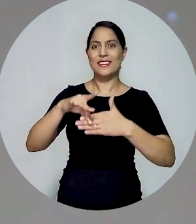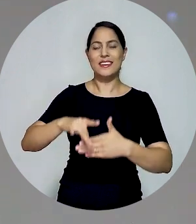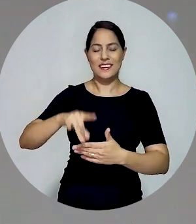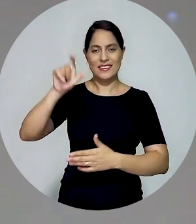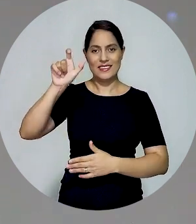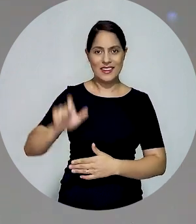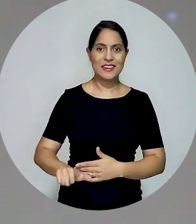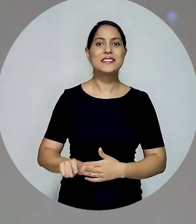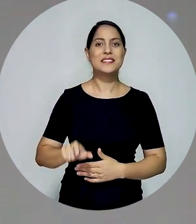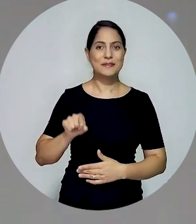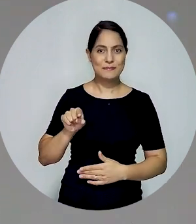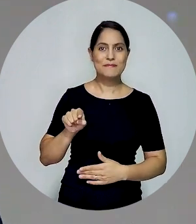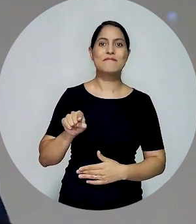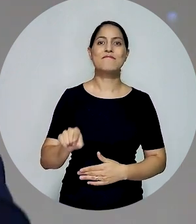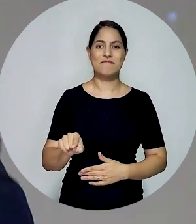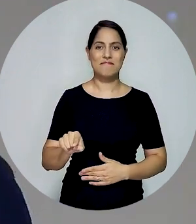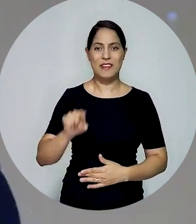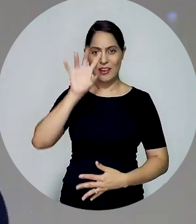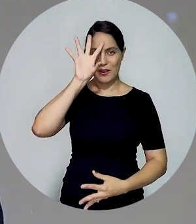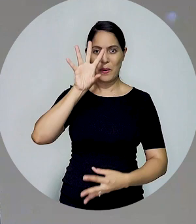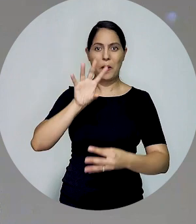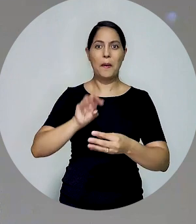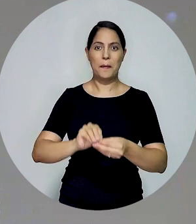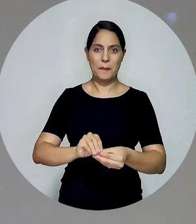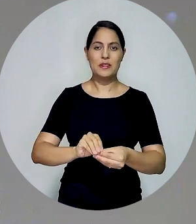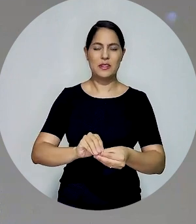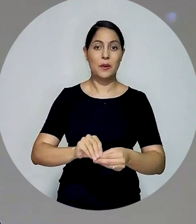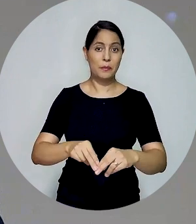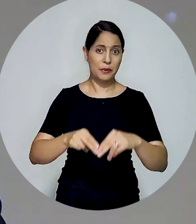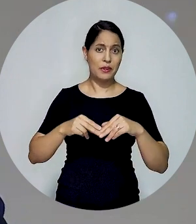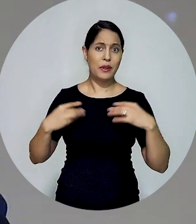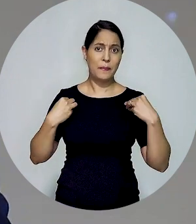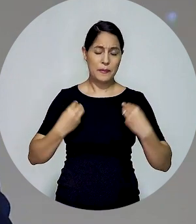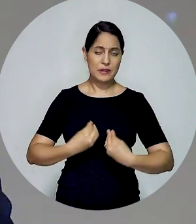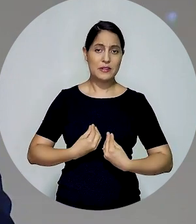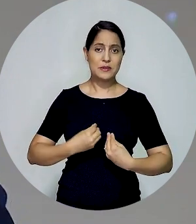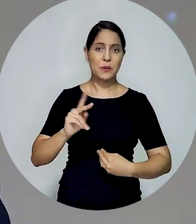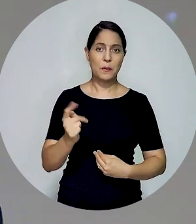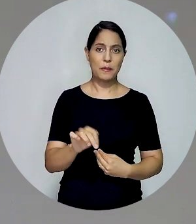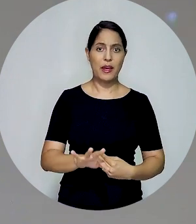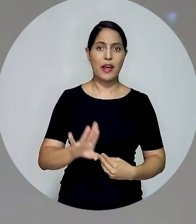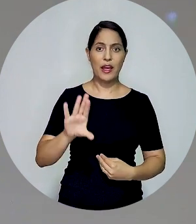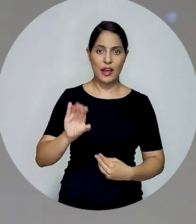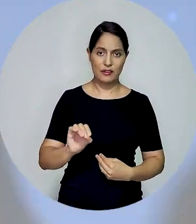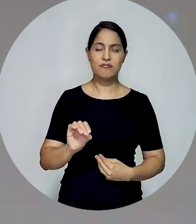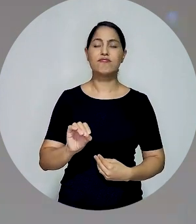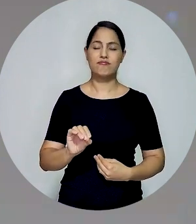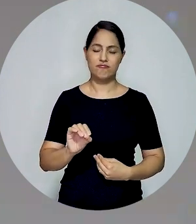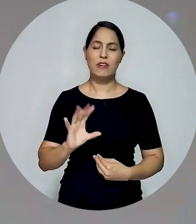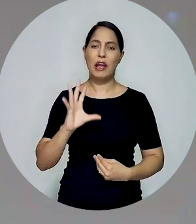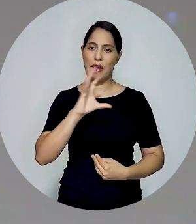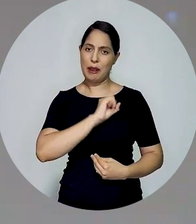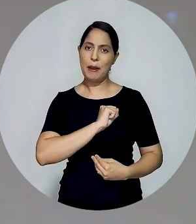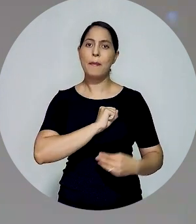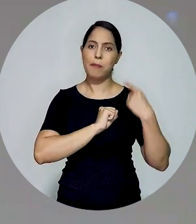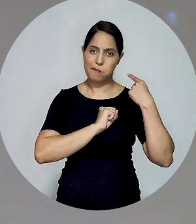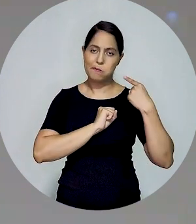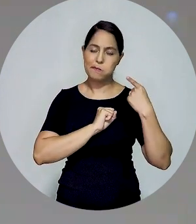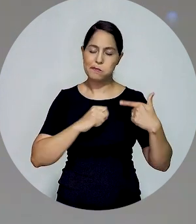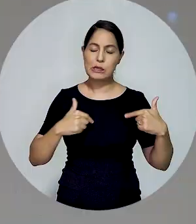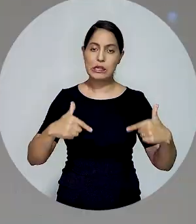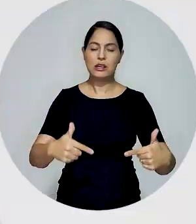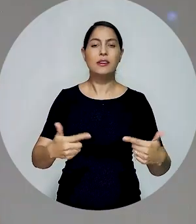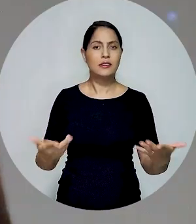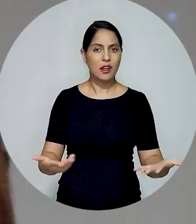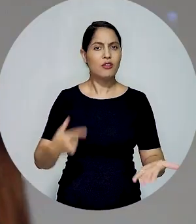conquista à grande liderança e à grande compreensão e ao amor que o ministro Humberto Martins tem à advocacia